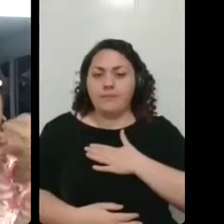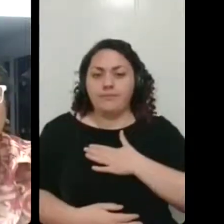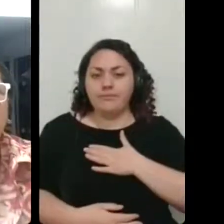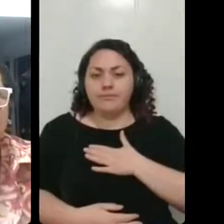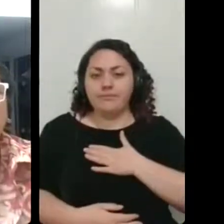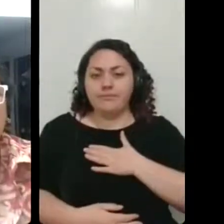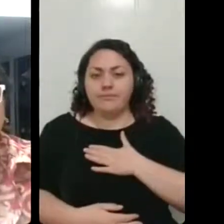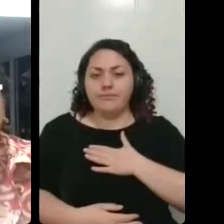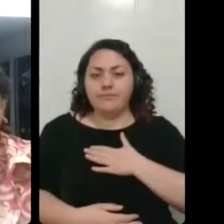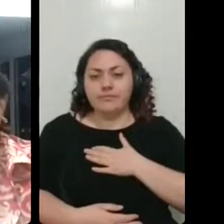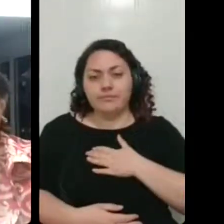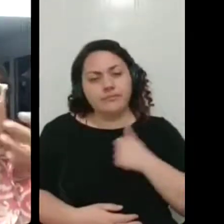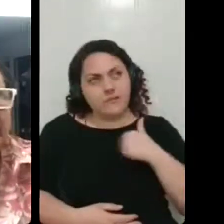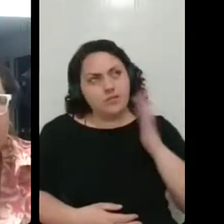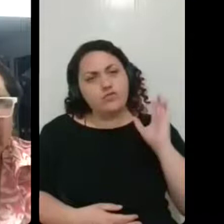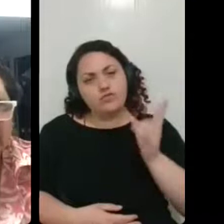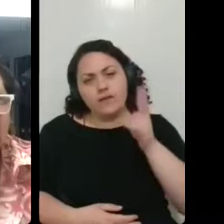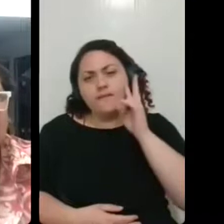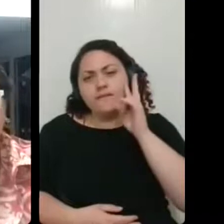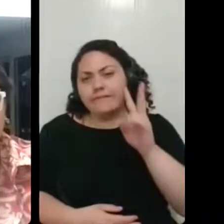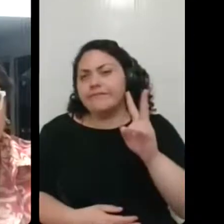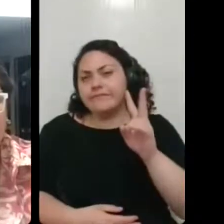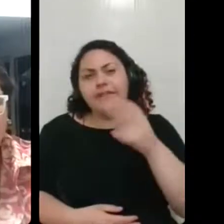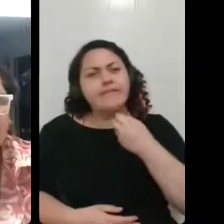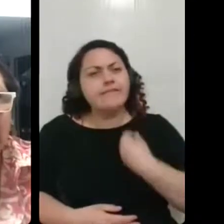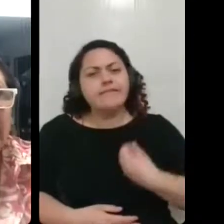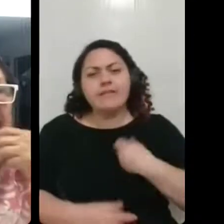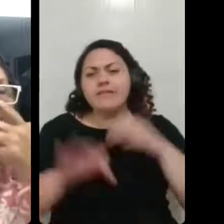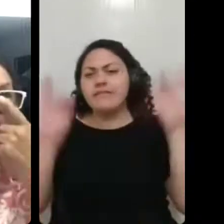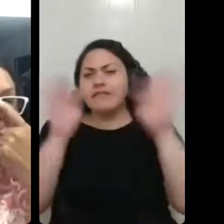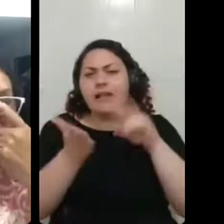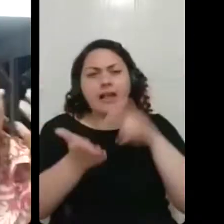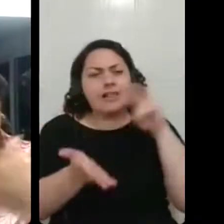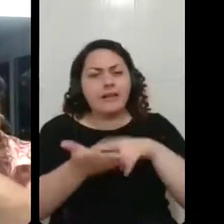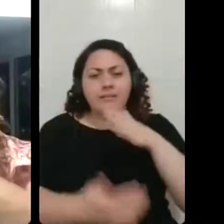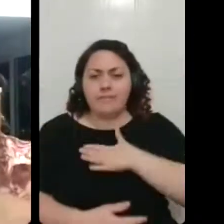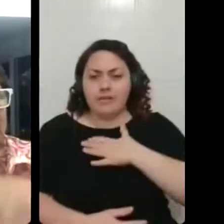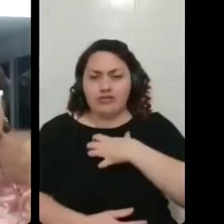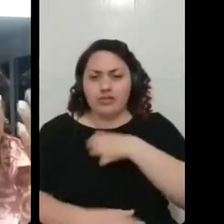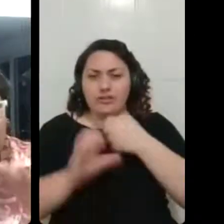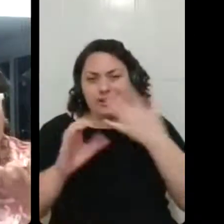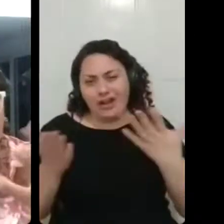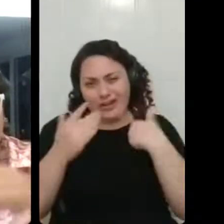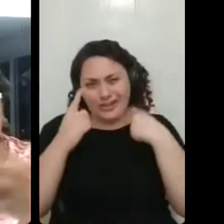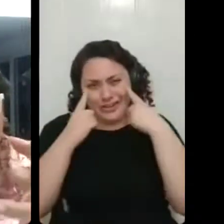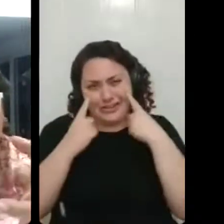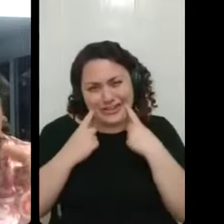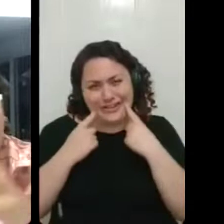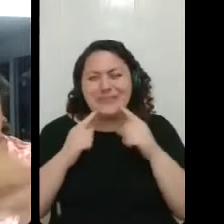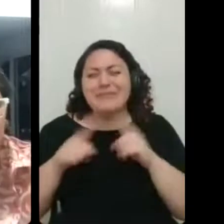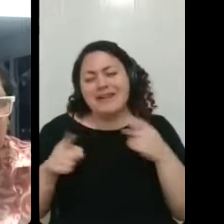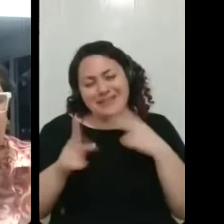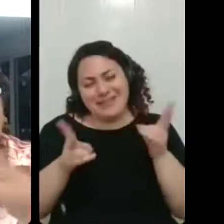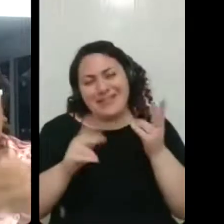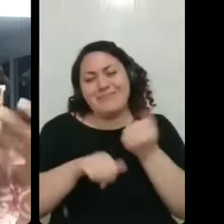a ver a vida, eu já vi a vida com muita alegria, Foi uma pessoa muito alegre. Agora eu tô chorando. Eu já era também chorona,